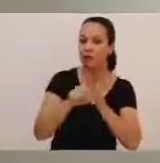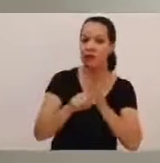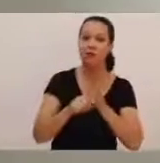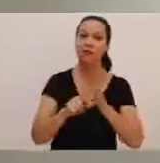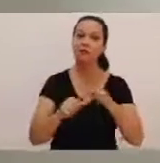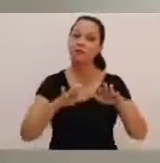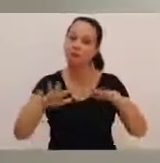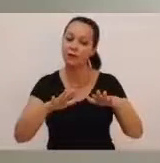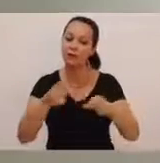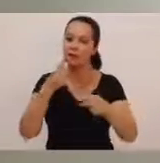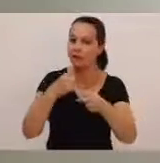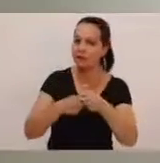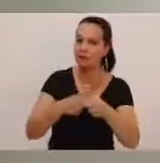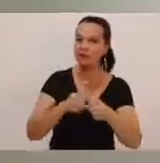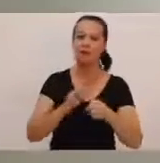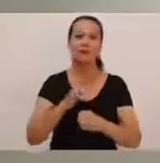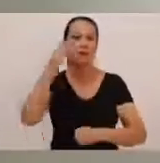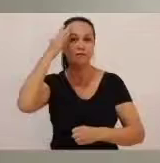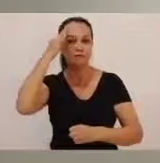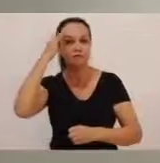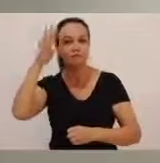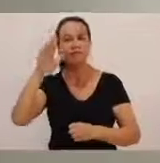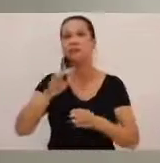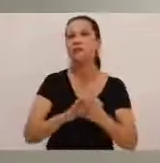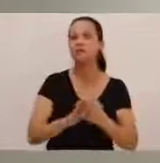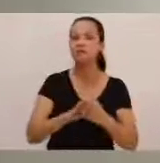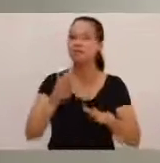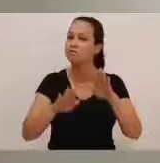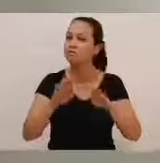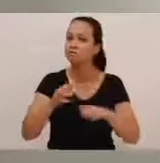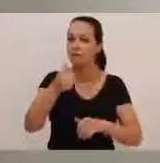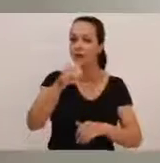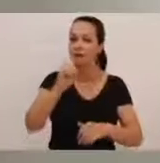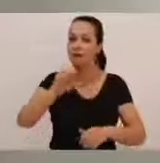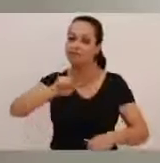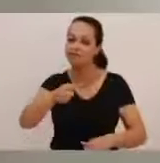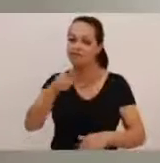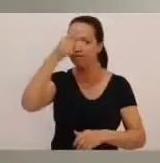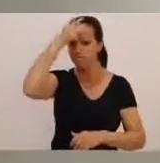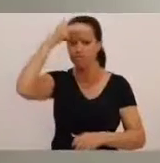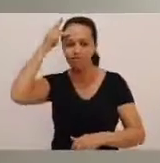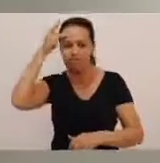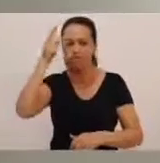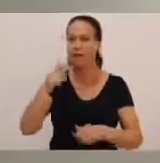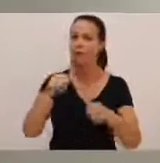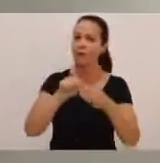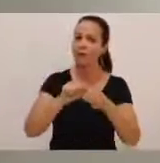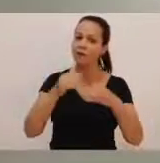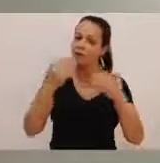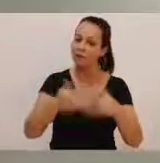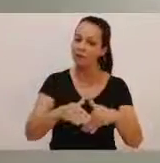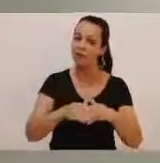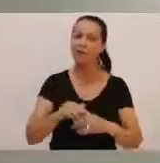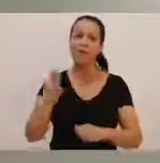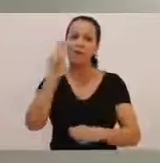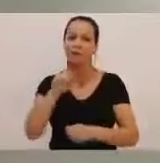comércio, a nossa cidade, porque nós imaginamos que tem pelo menos 10 mil pessoas que vão fazer essas provas e